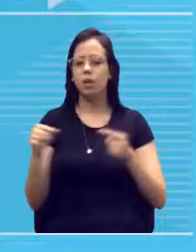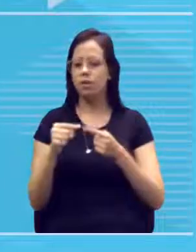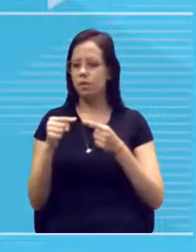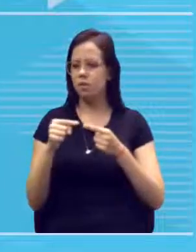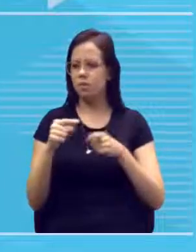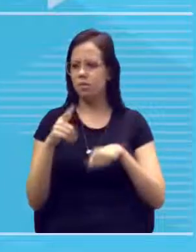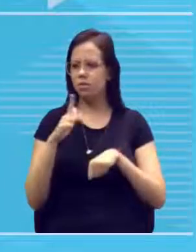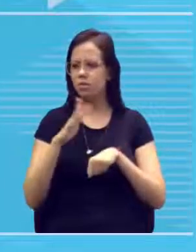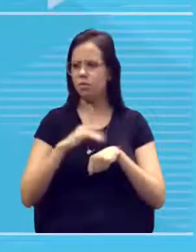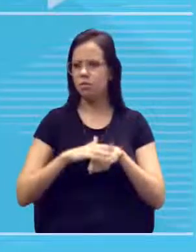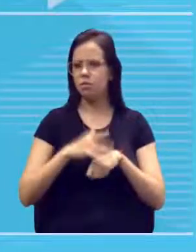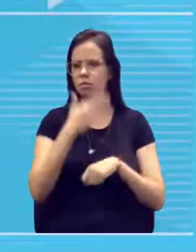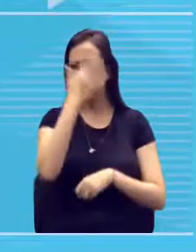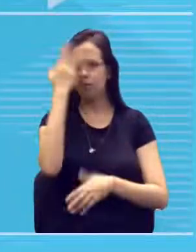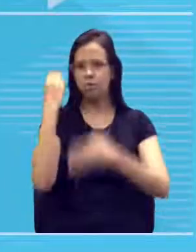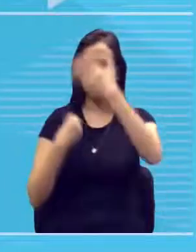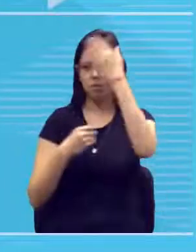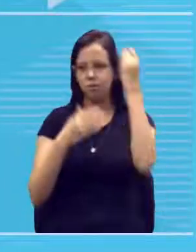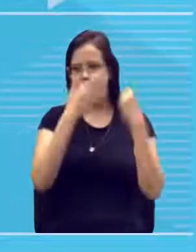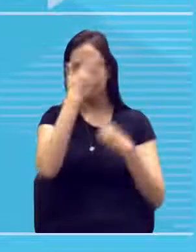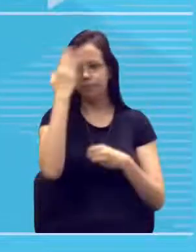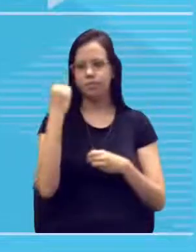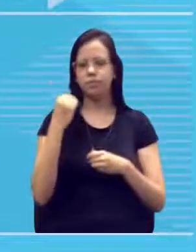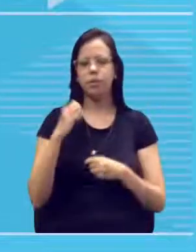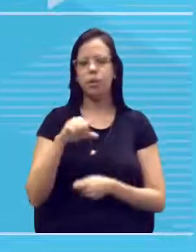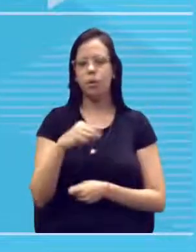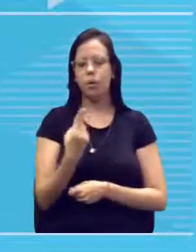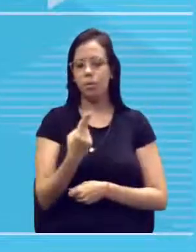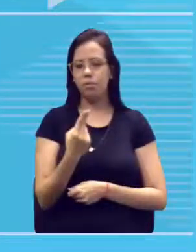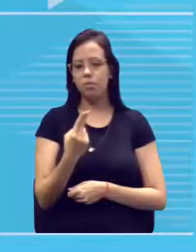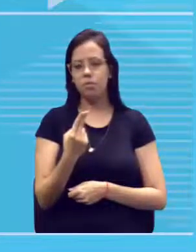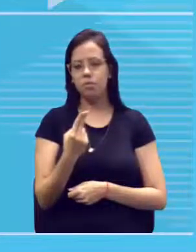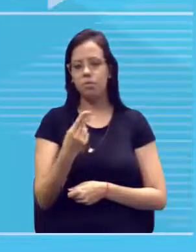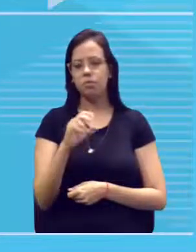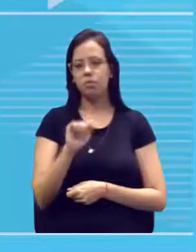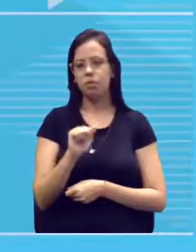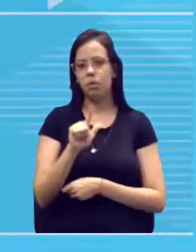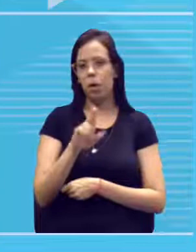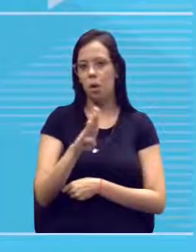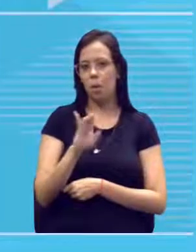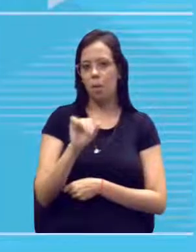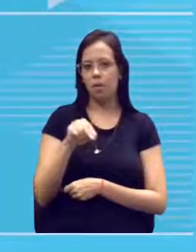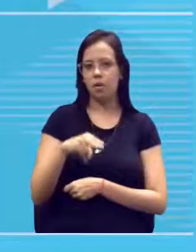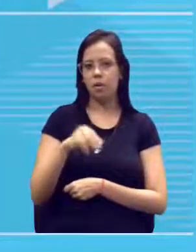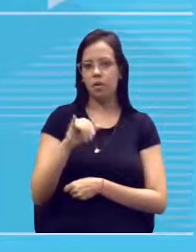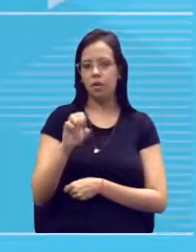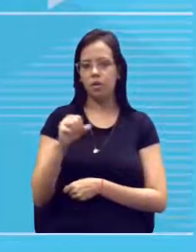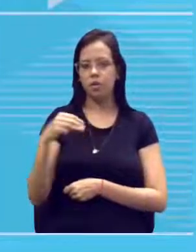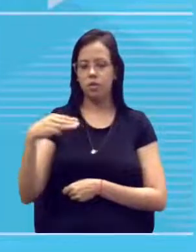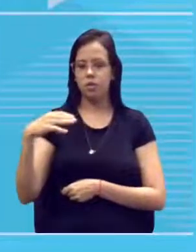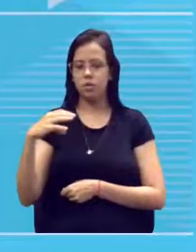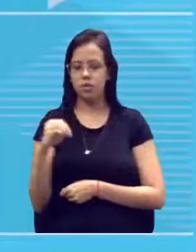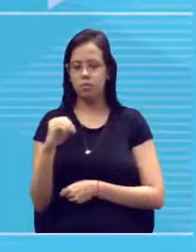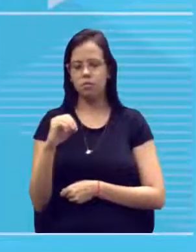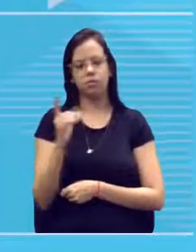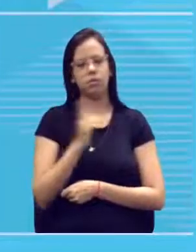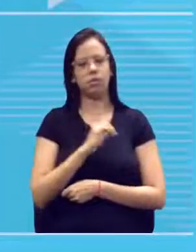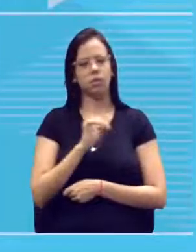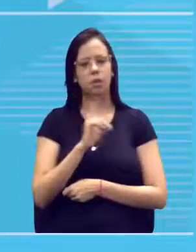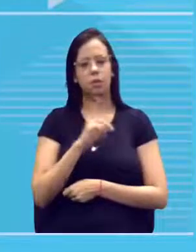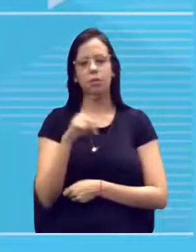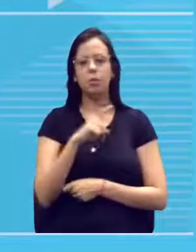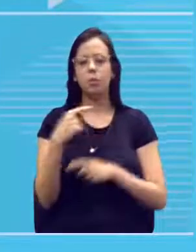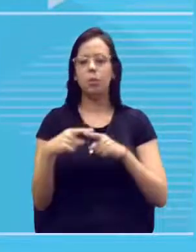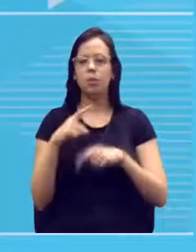gene associado, por exemplo, a albinismo? Não, professor, albino eu não sou, não, ó. Eu sou, tenho coloração na